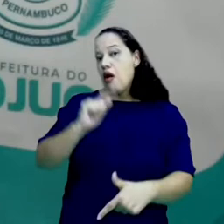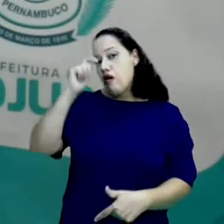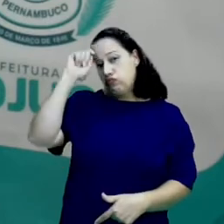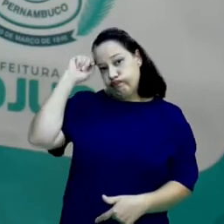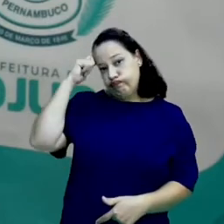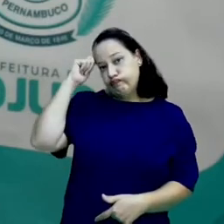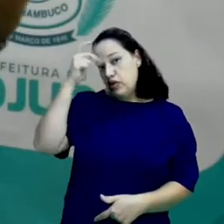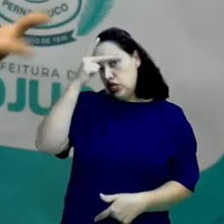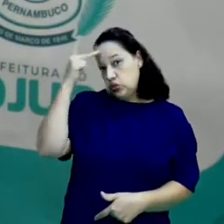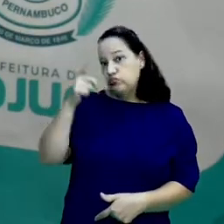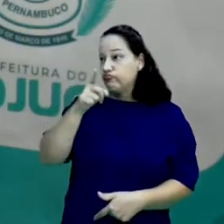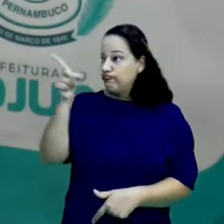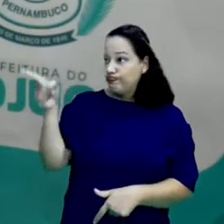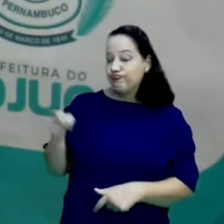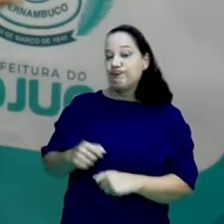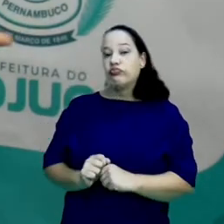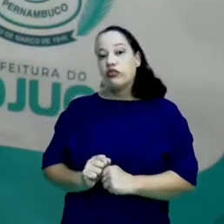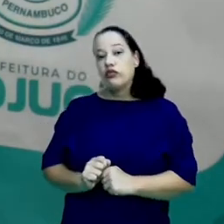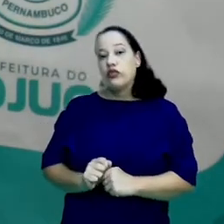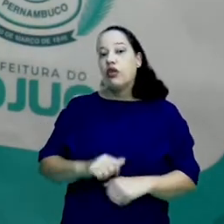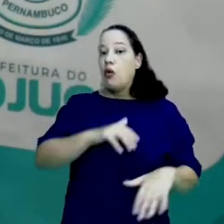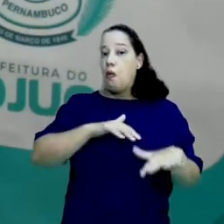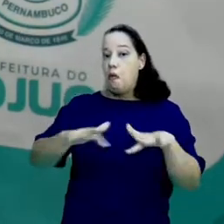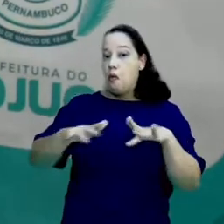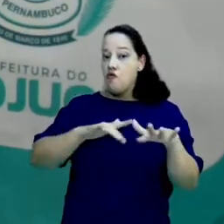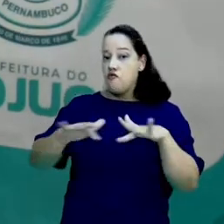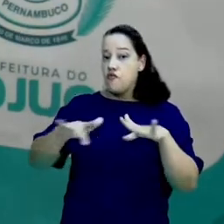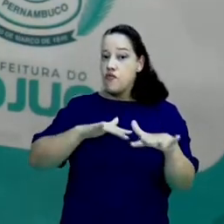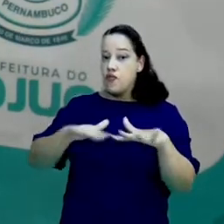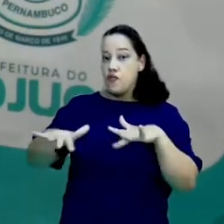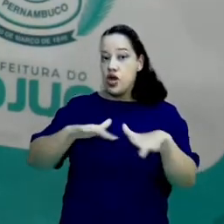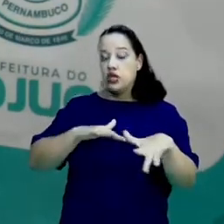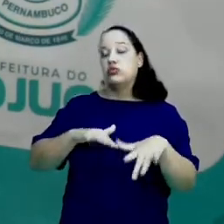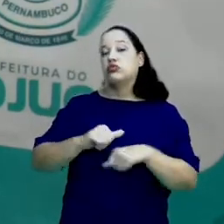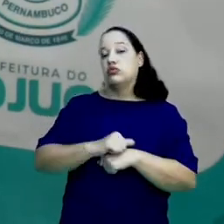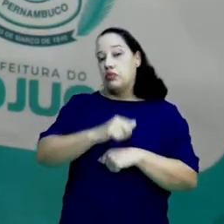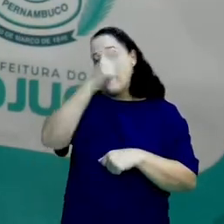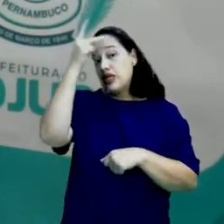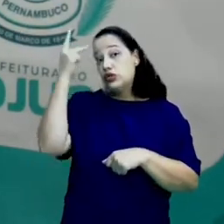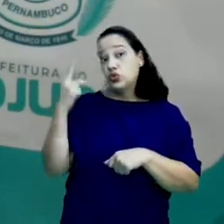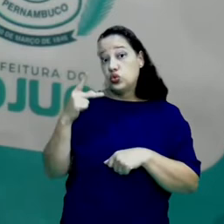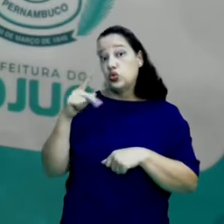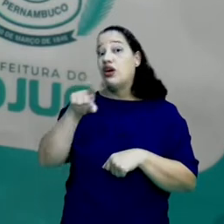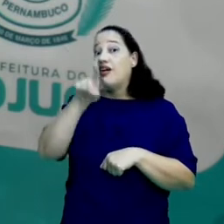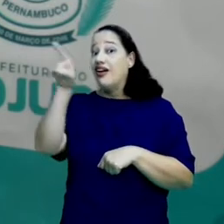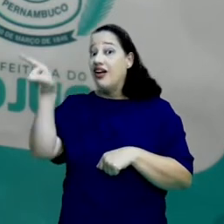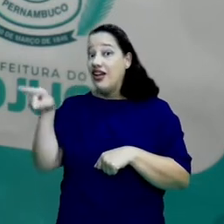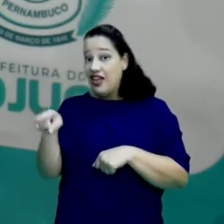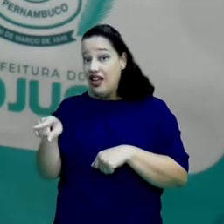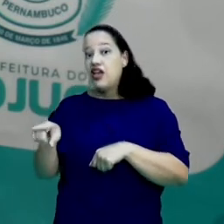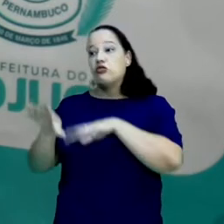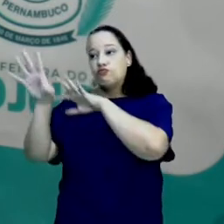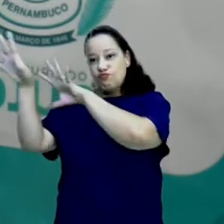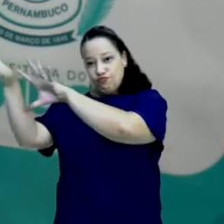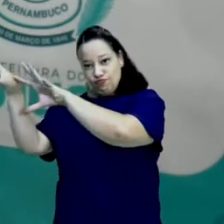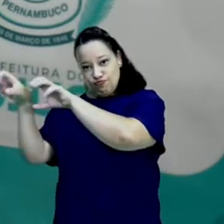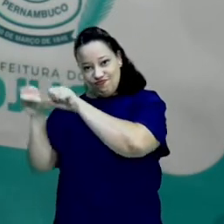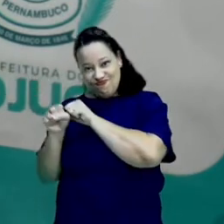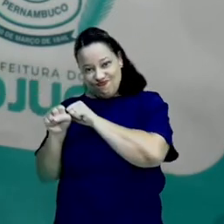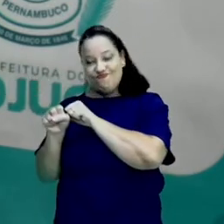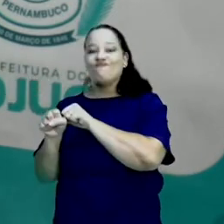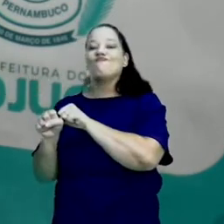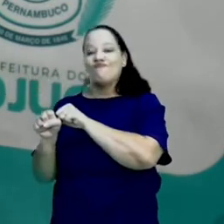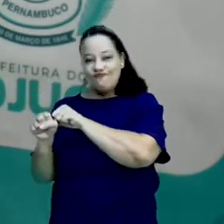diáspora. A diáspora foi um grande movimento, ou seja, quando essas pessoas eram retiradas dos seus países de